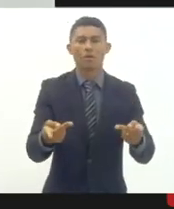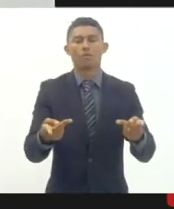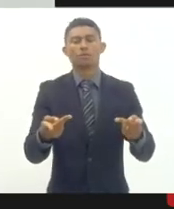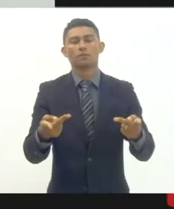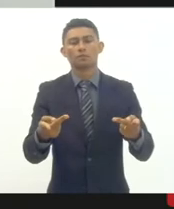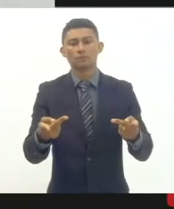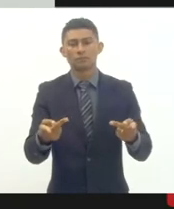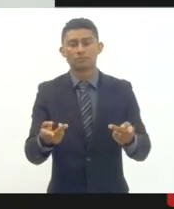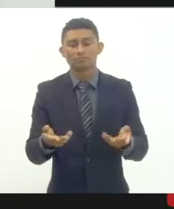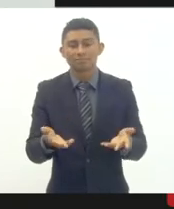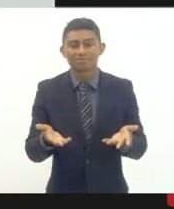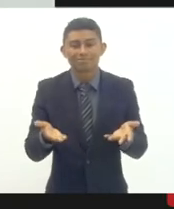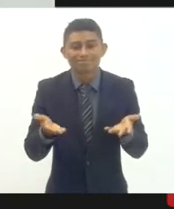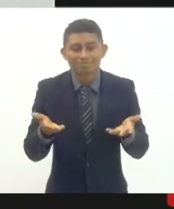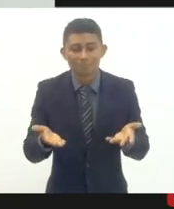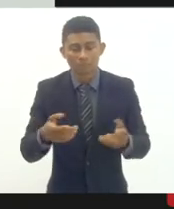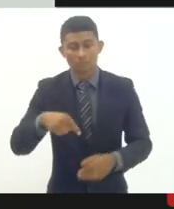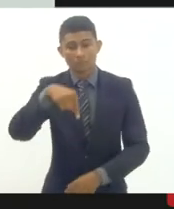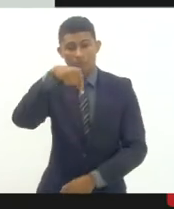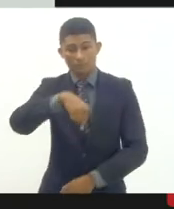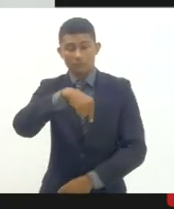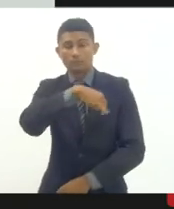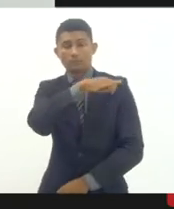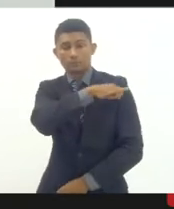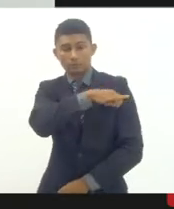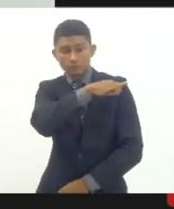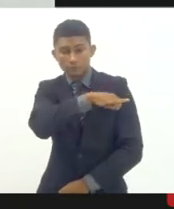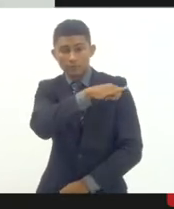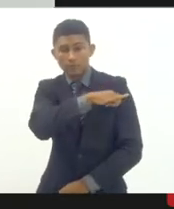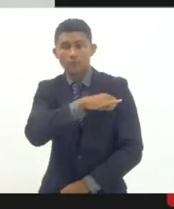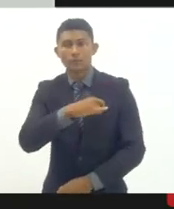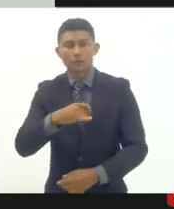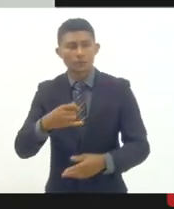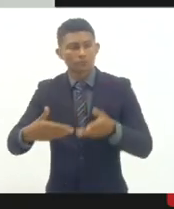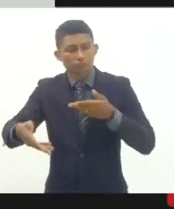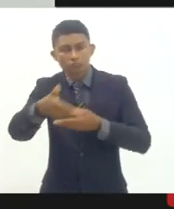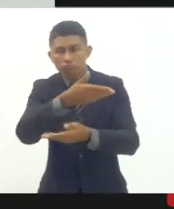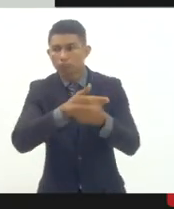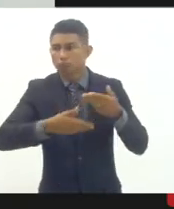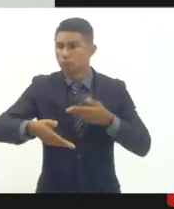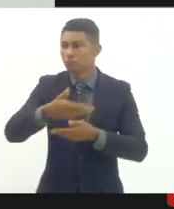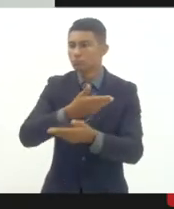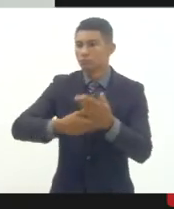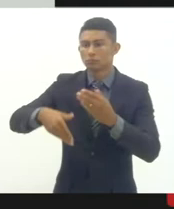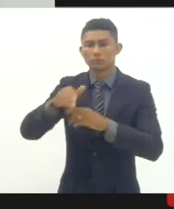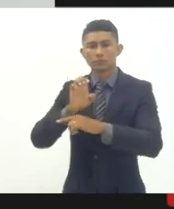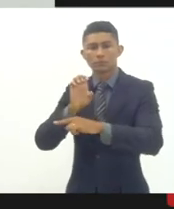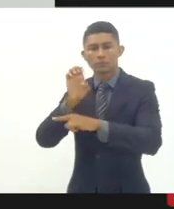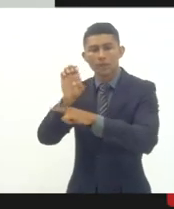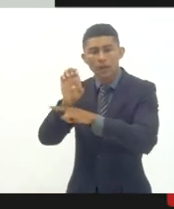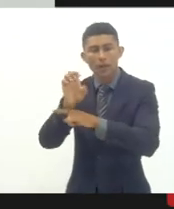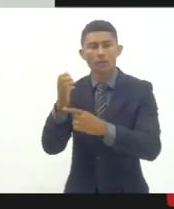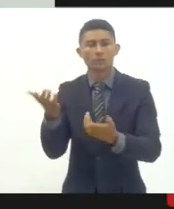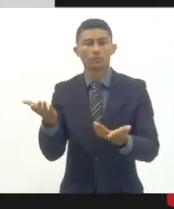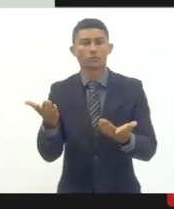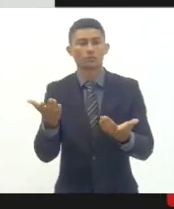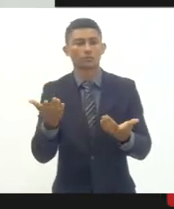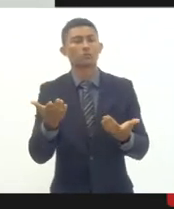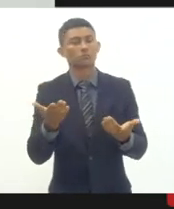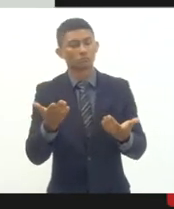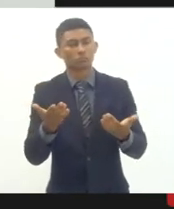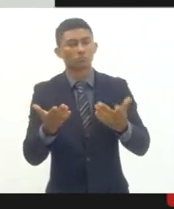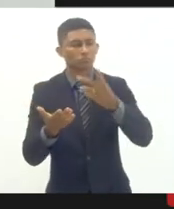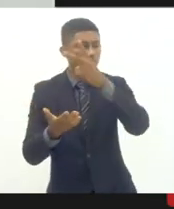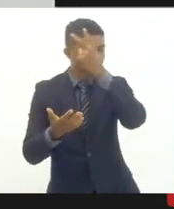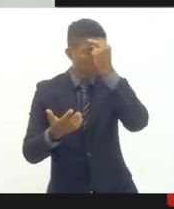especial no Rio de Janeiro o regime de colaboração entre estados municípios e governo federal